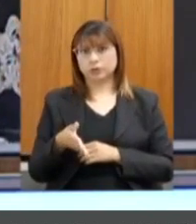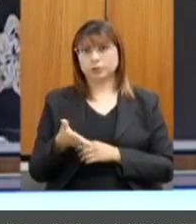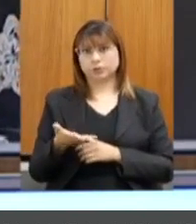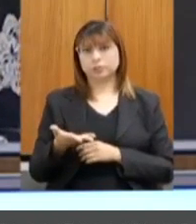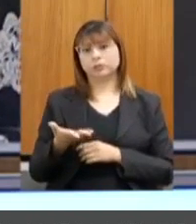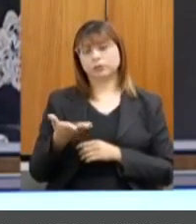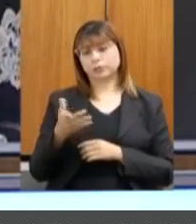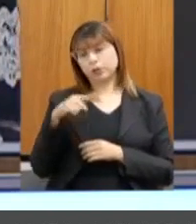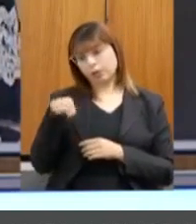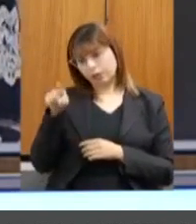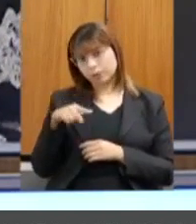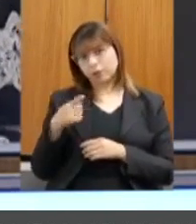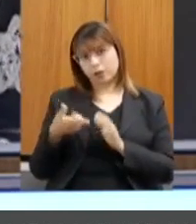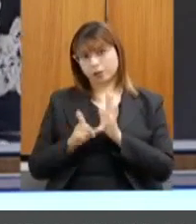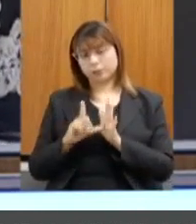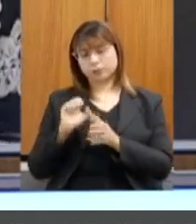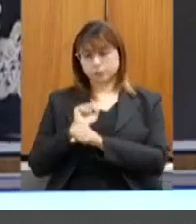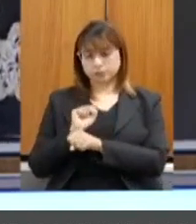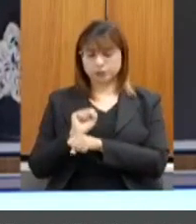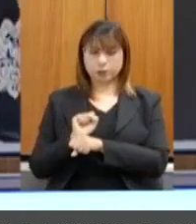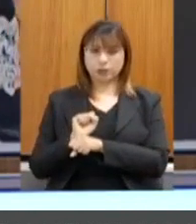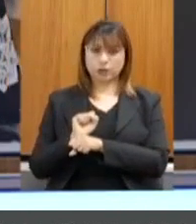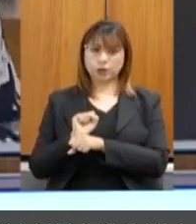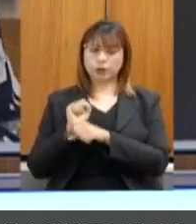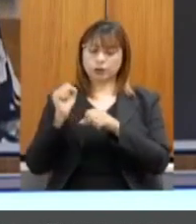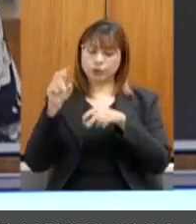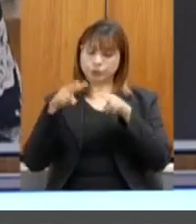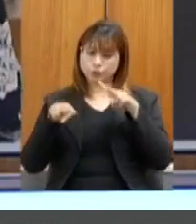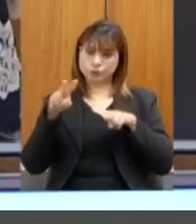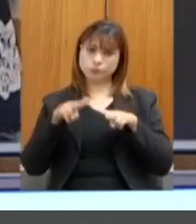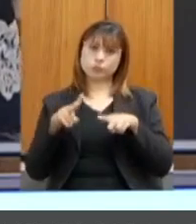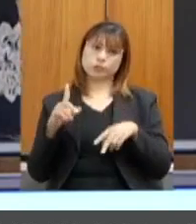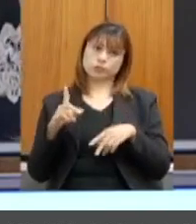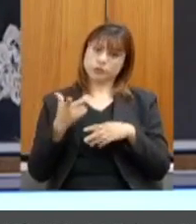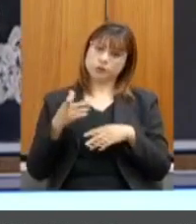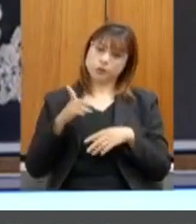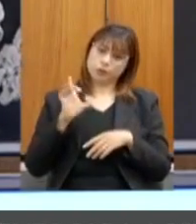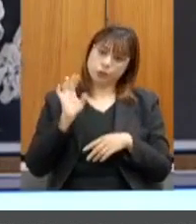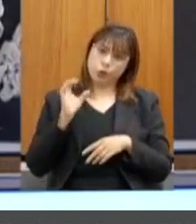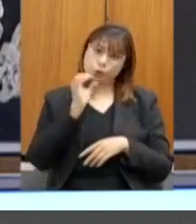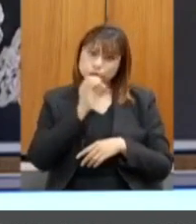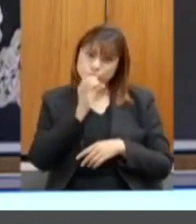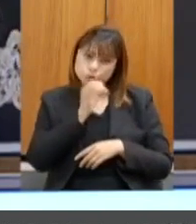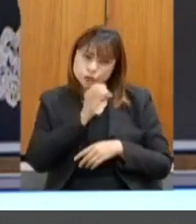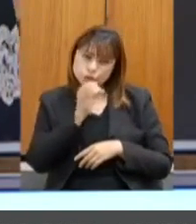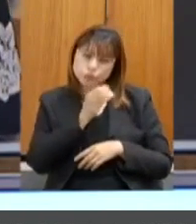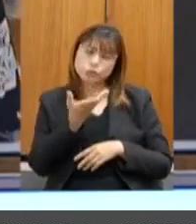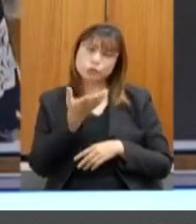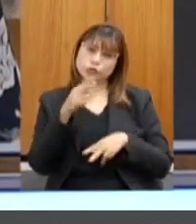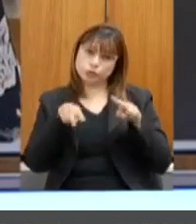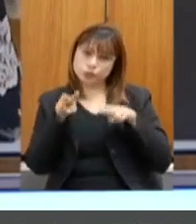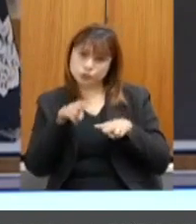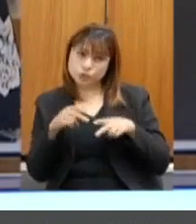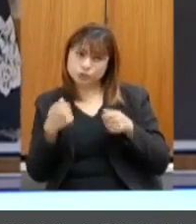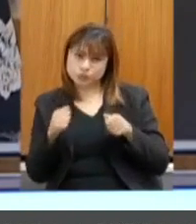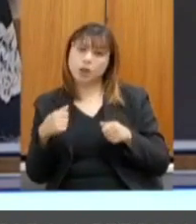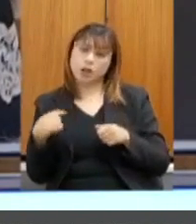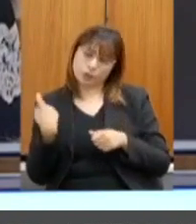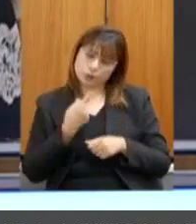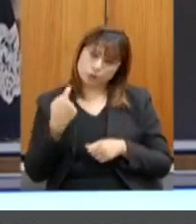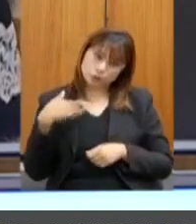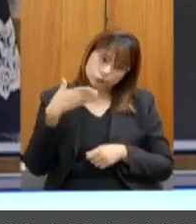suspensão das vistorias, garantimos aquelas vistorias emergenciais e garantimos aquelas vistorias que fossem